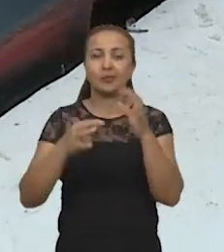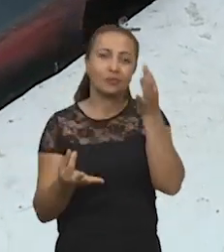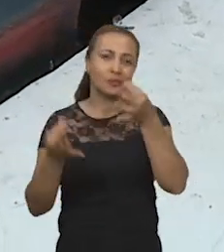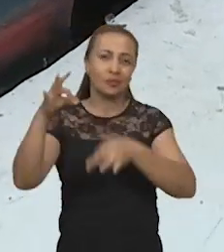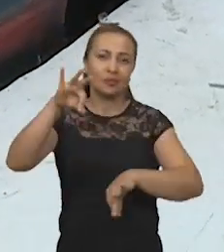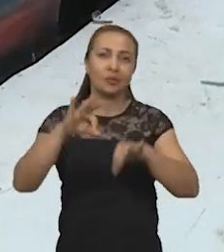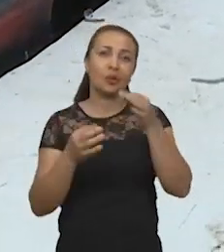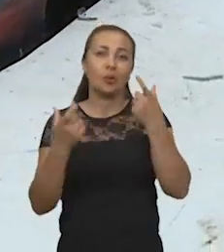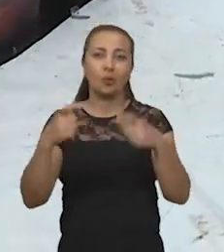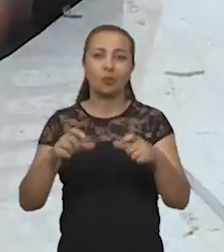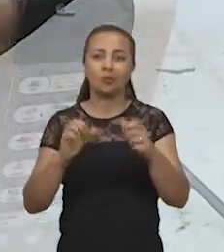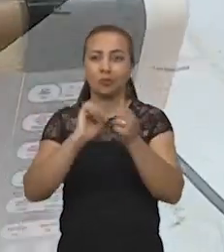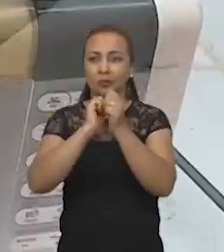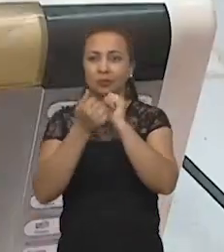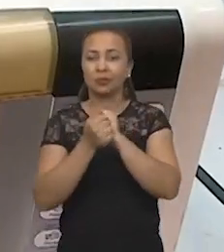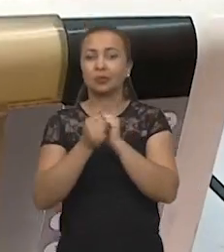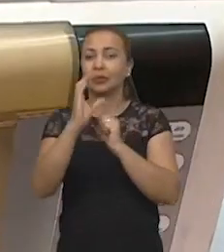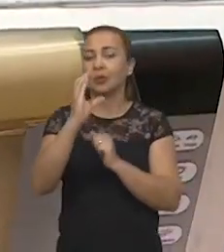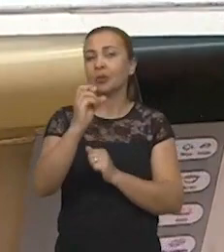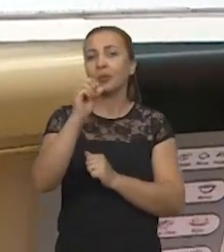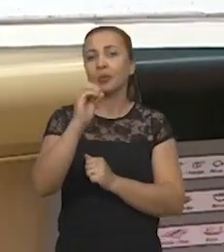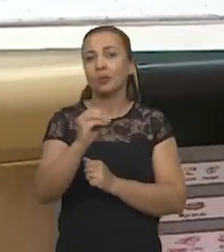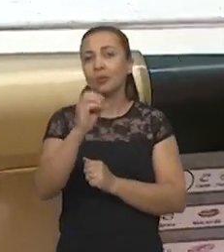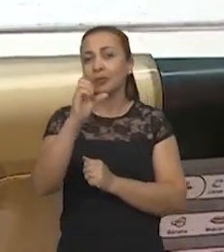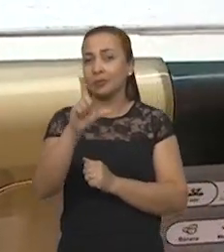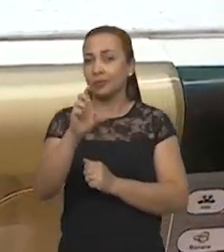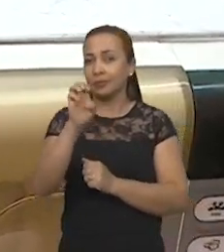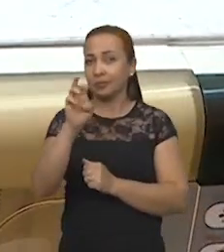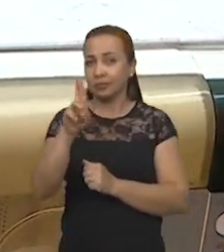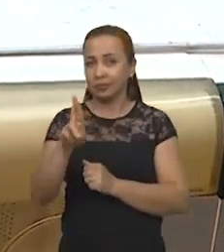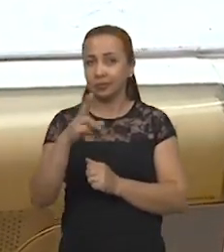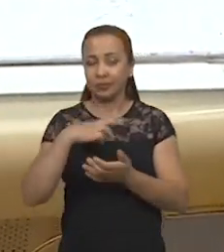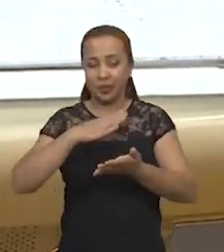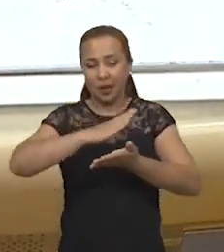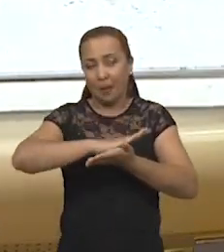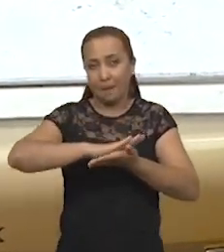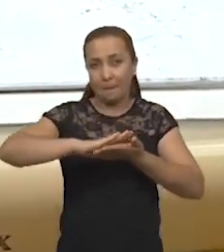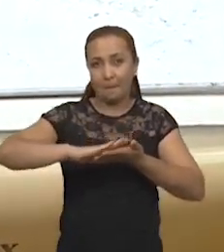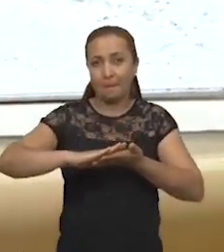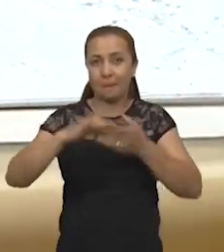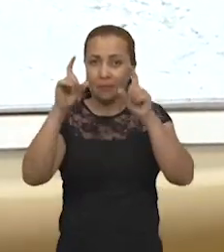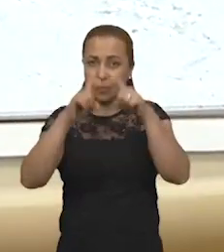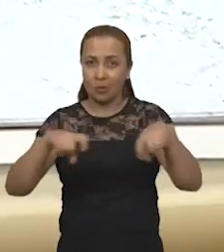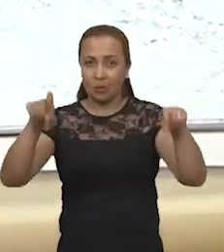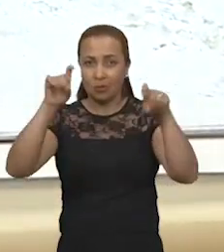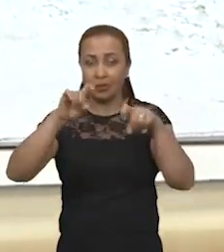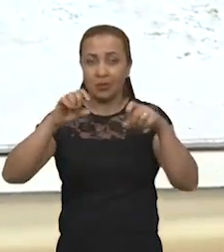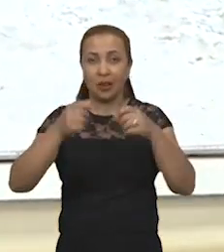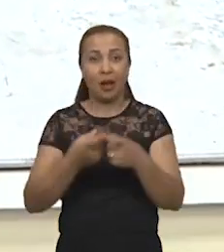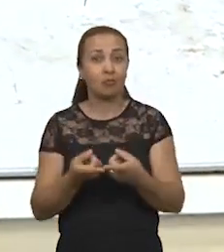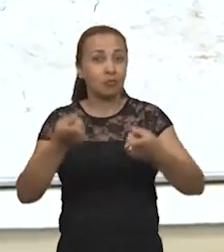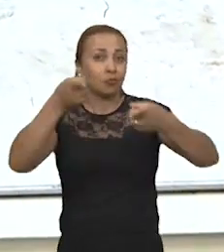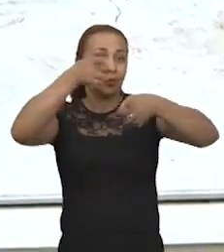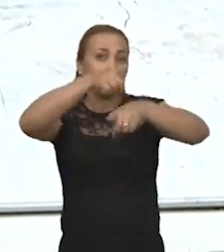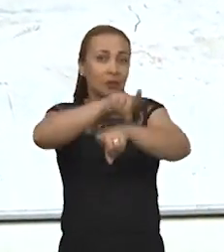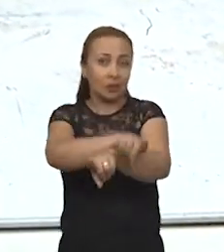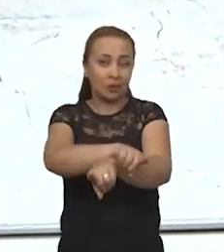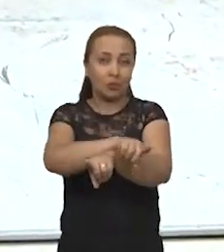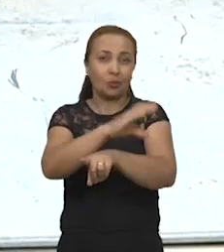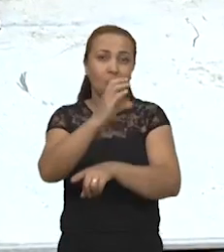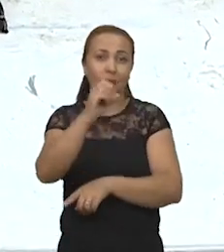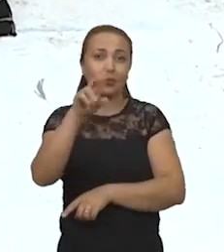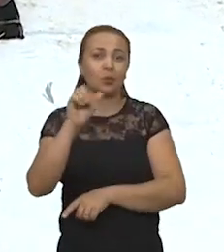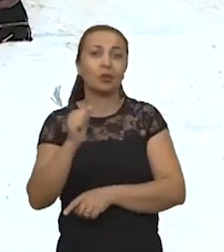onde a gente adaptou um cooler, que a gente coloca normalmente uma placa, mãe de um computador. A gente inverteu esse cooler e ele